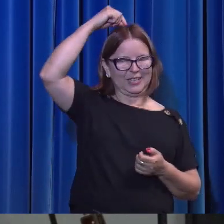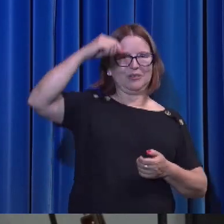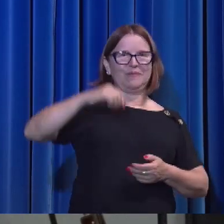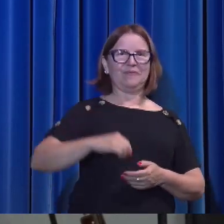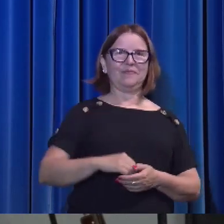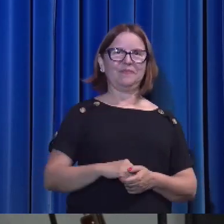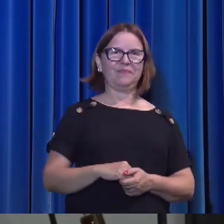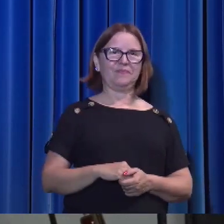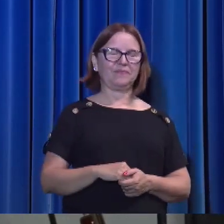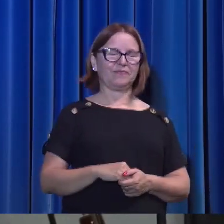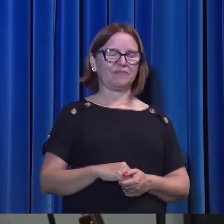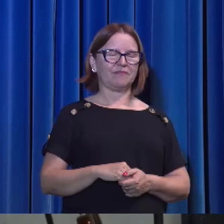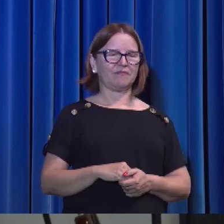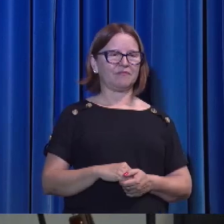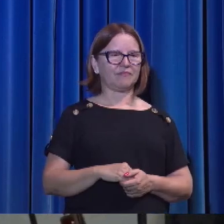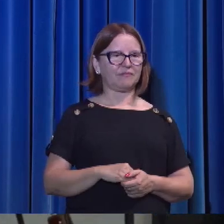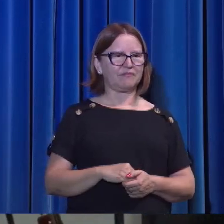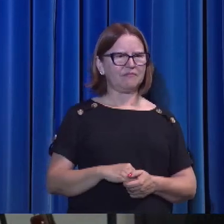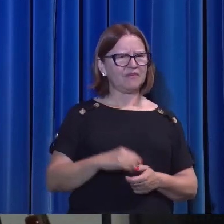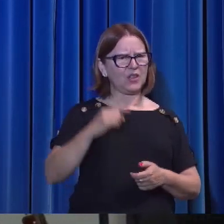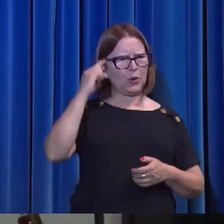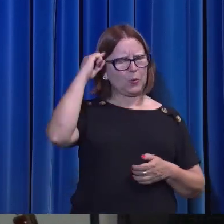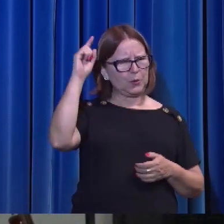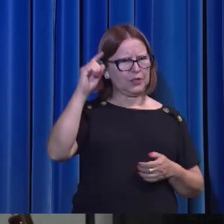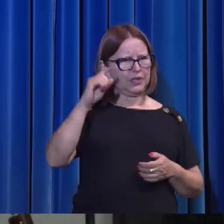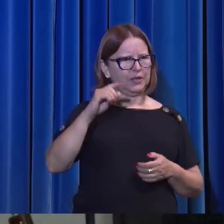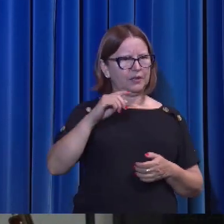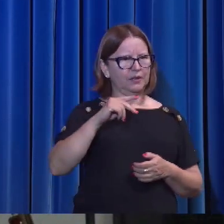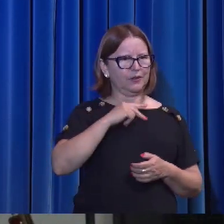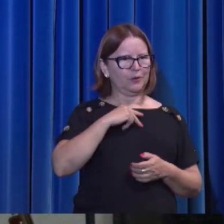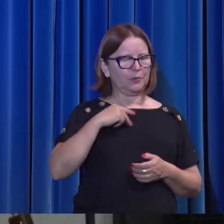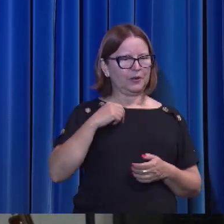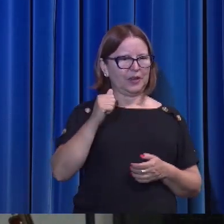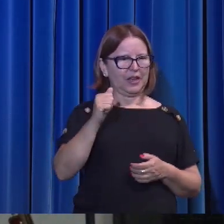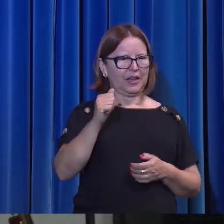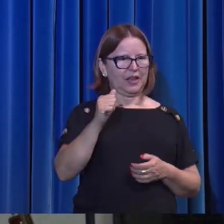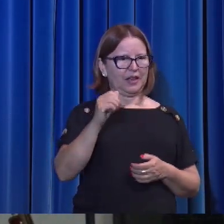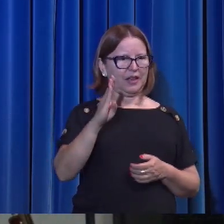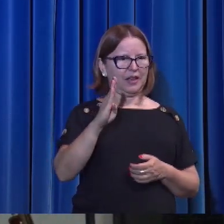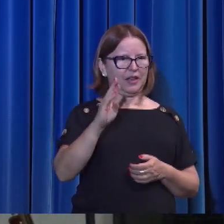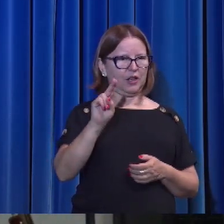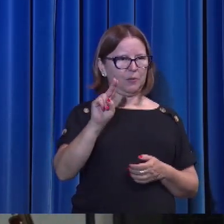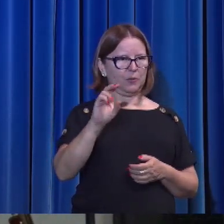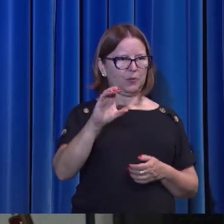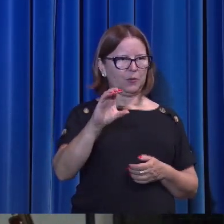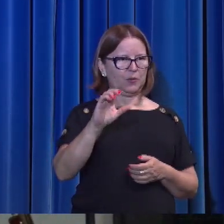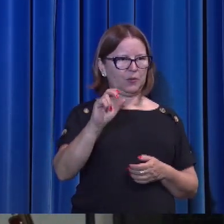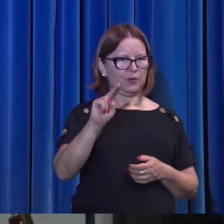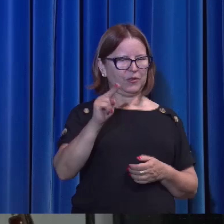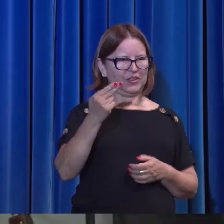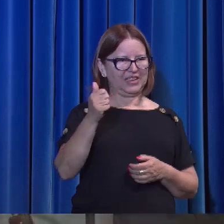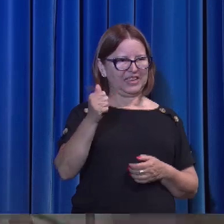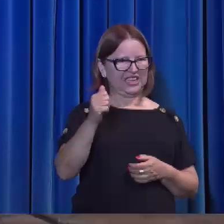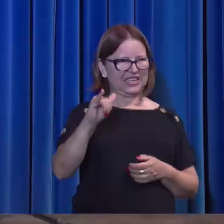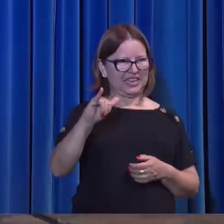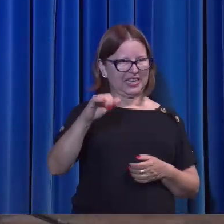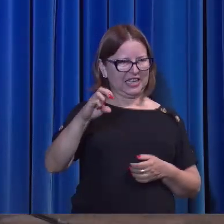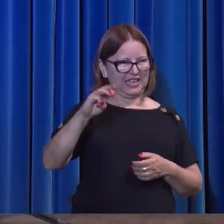Uma vez, o pastor Abuchain estava num seminário, ele ia fazer uma série de